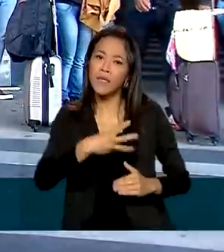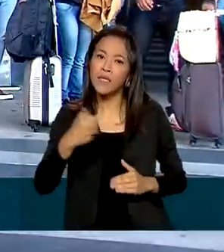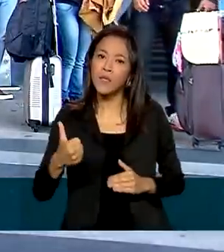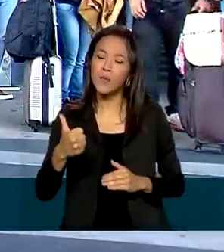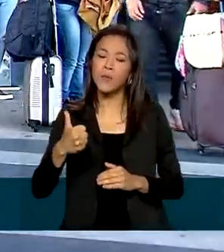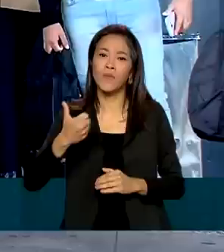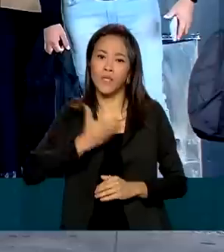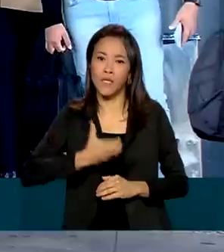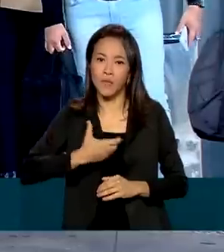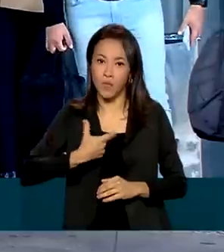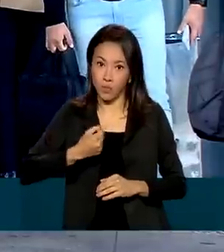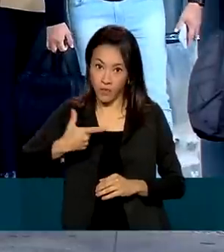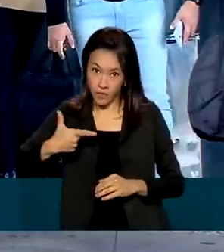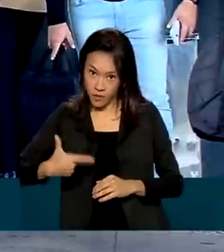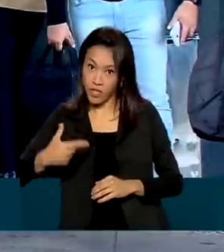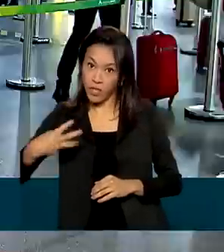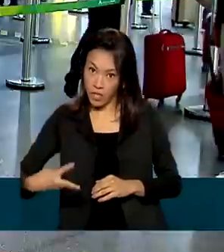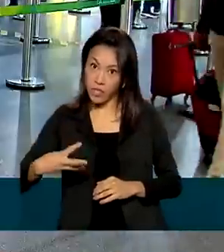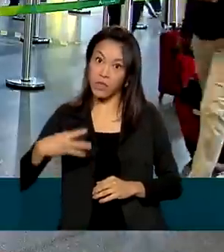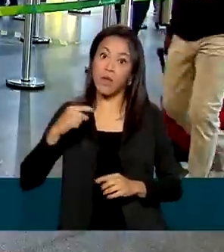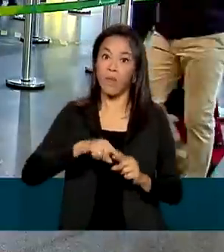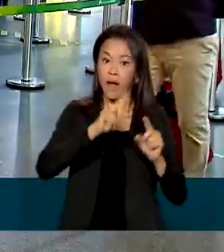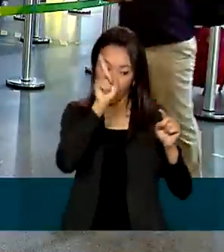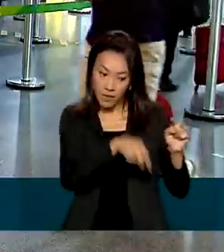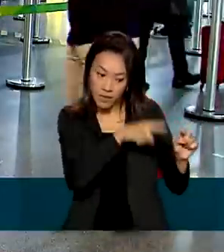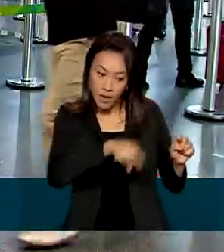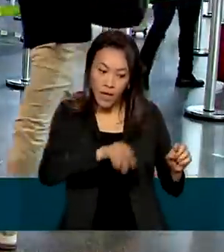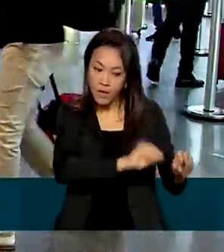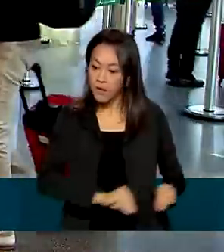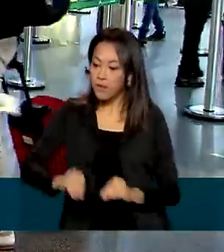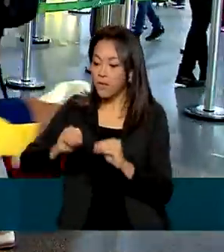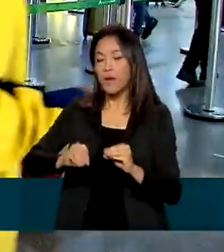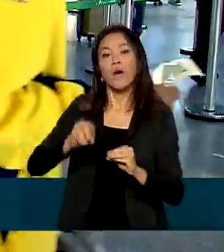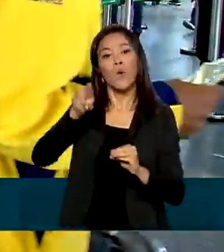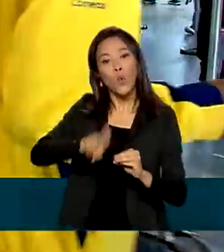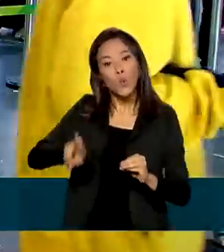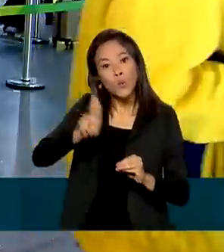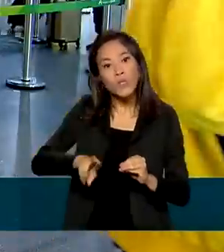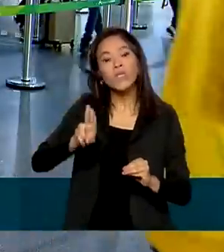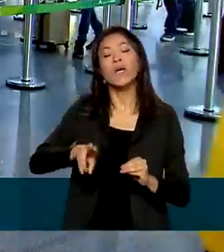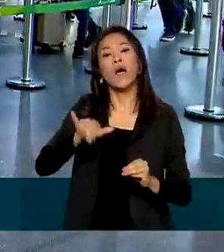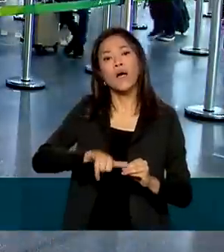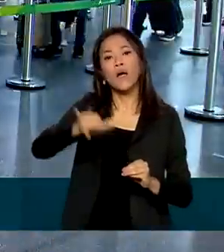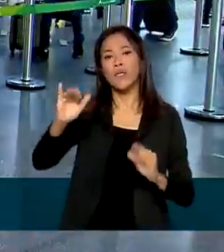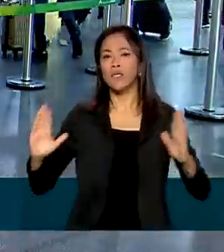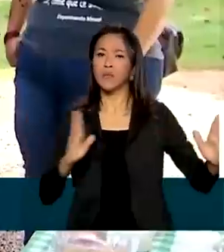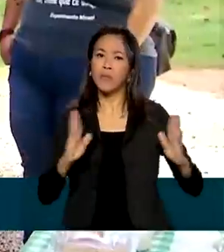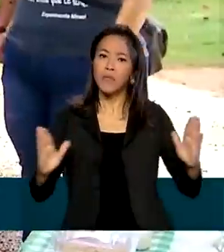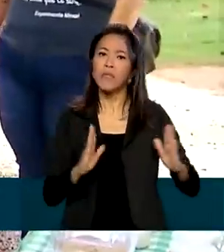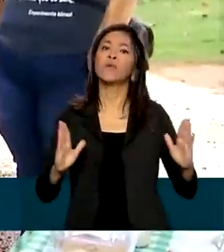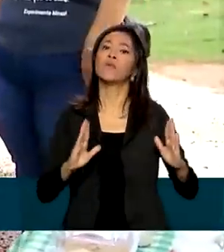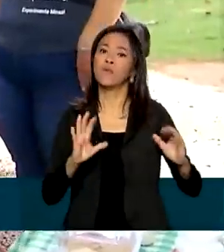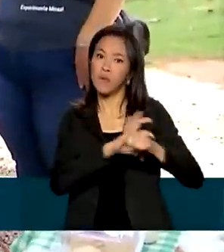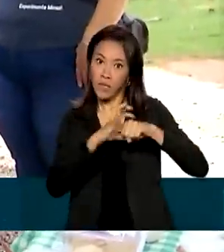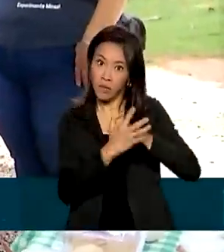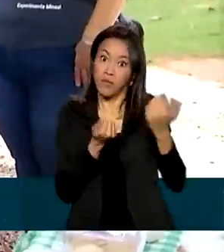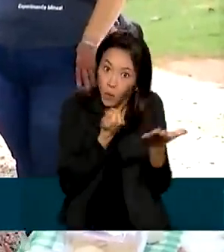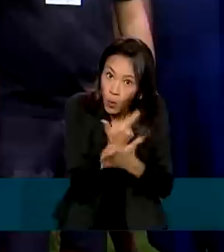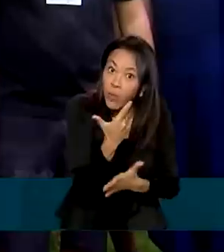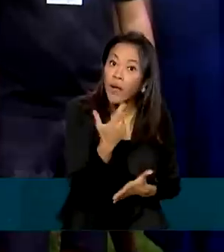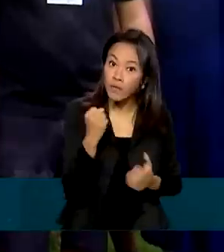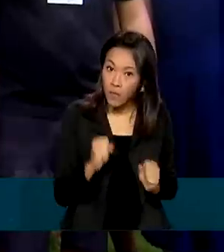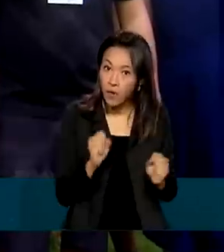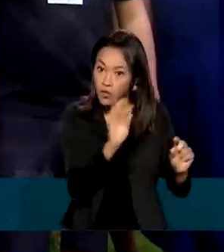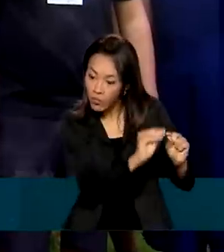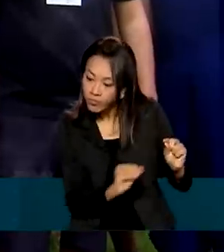para remarcar ou usar créditos de passagens ou hotéis comprados durante a pandemia. Outra iniciativa adotada